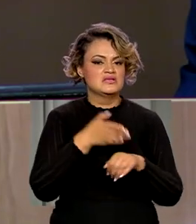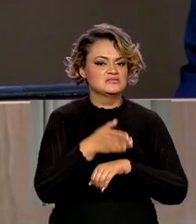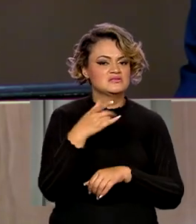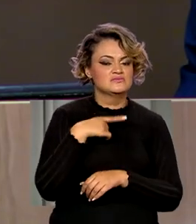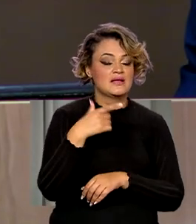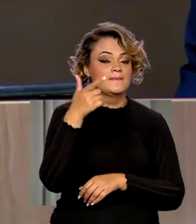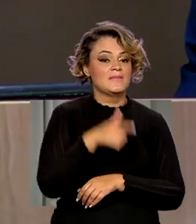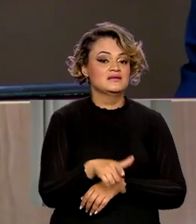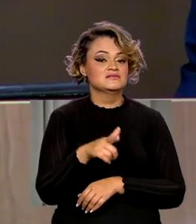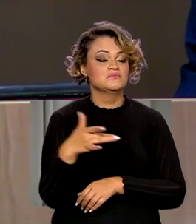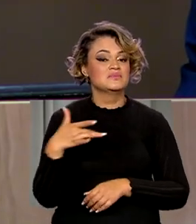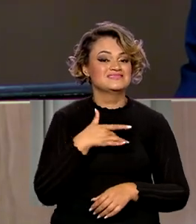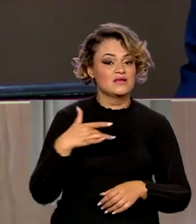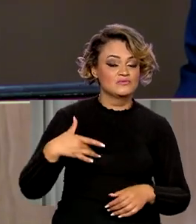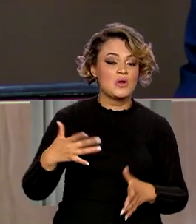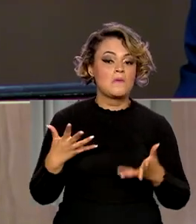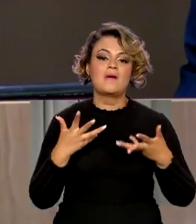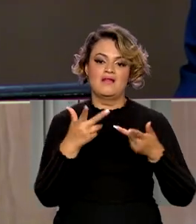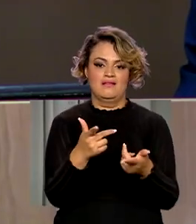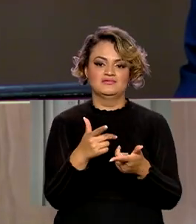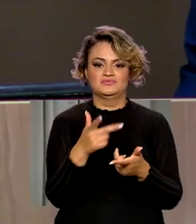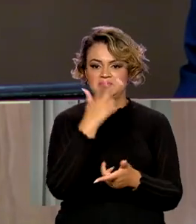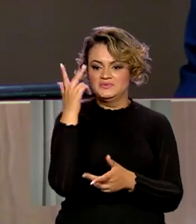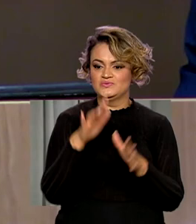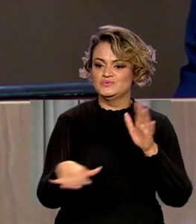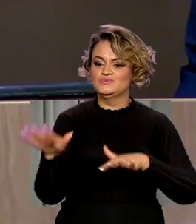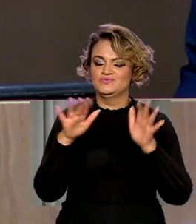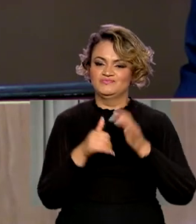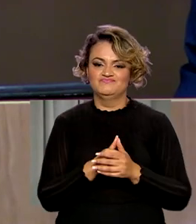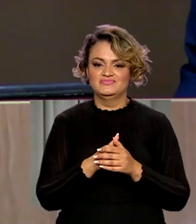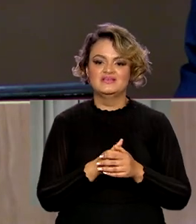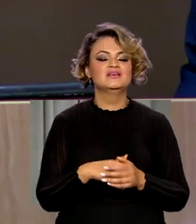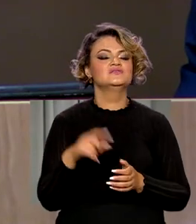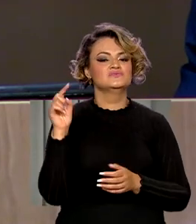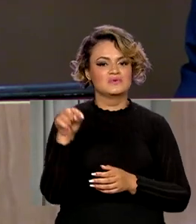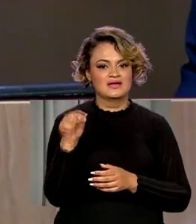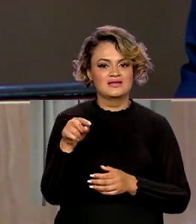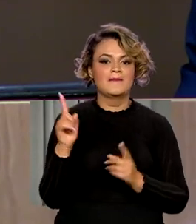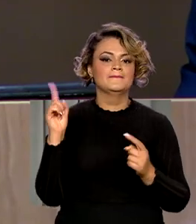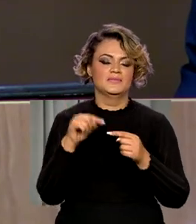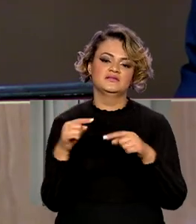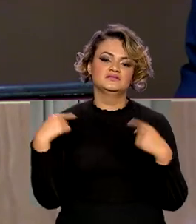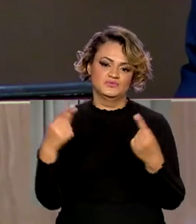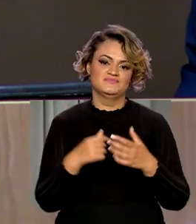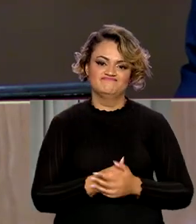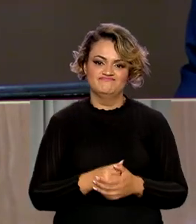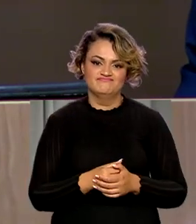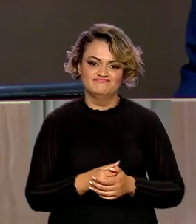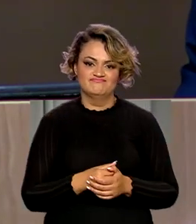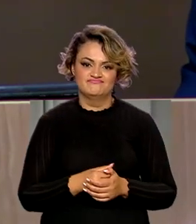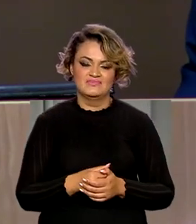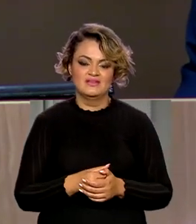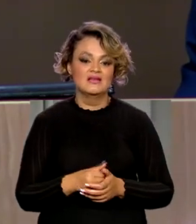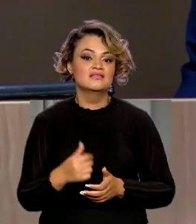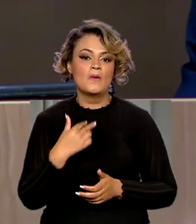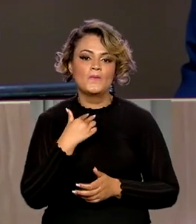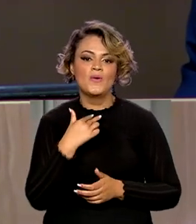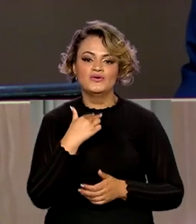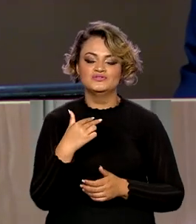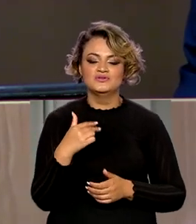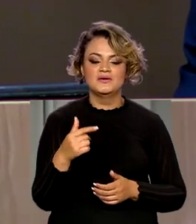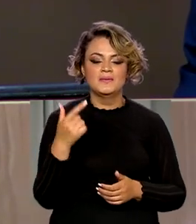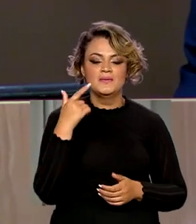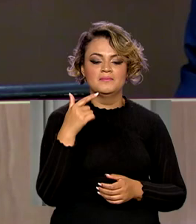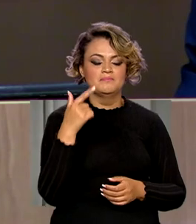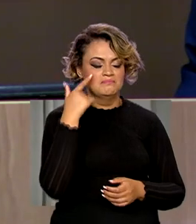um adendo, uma saúde de qualidade para todos. Essa tem que ser a nossa meta. Não podemos nivelar